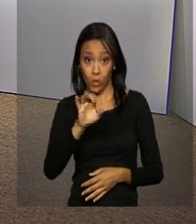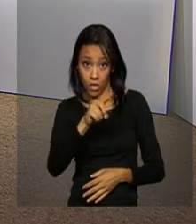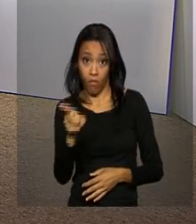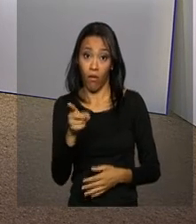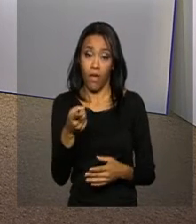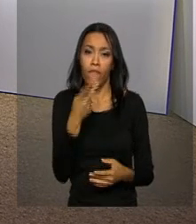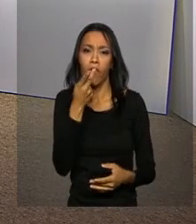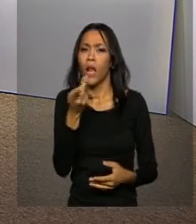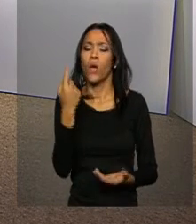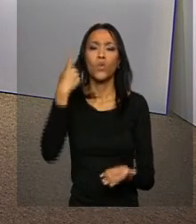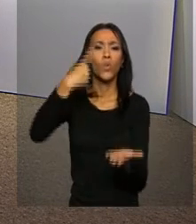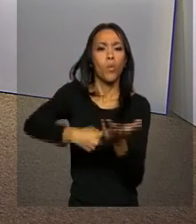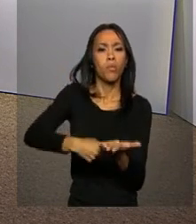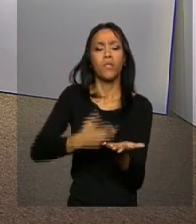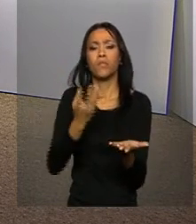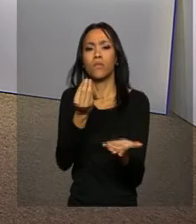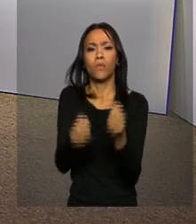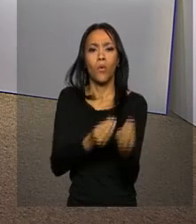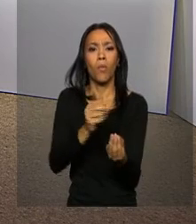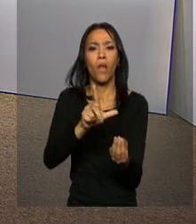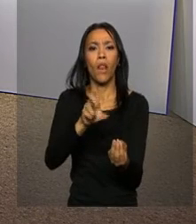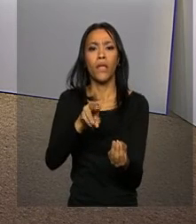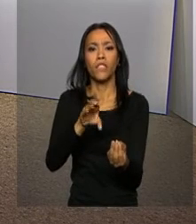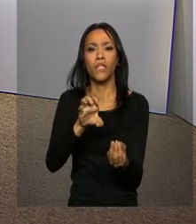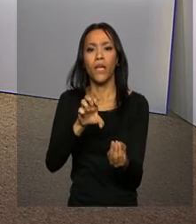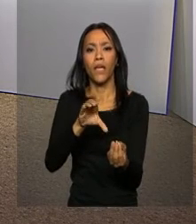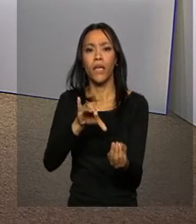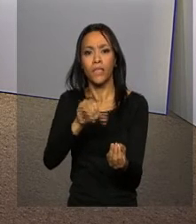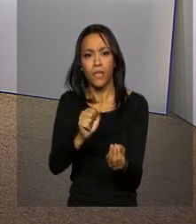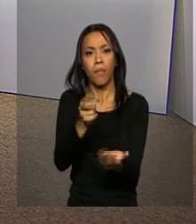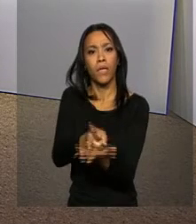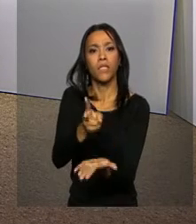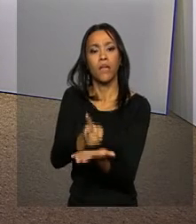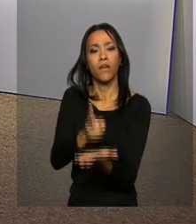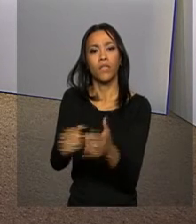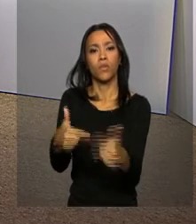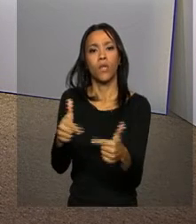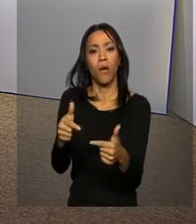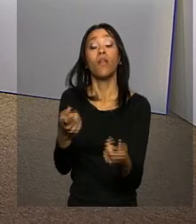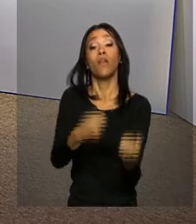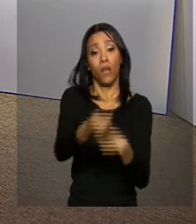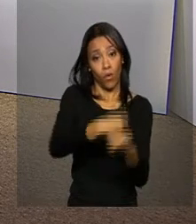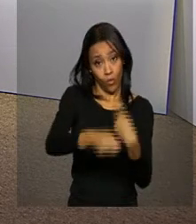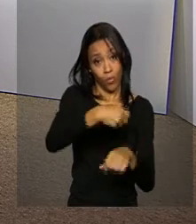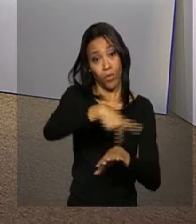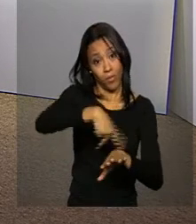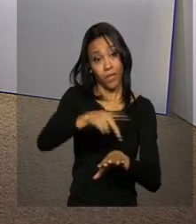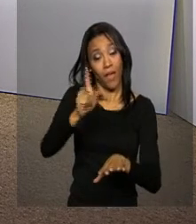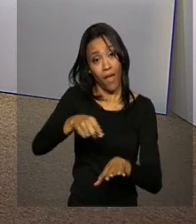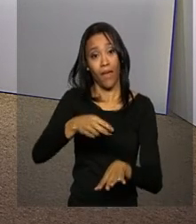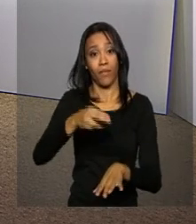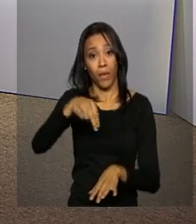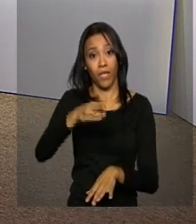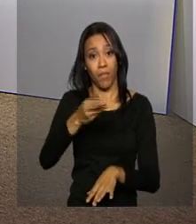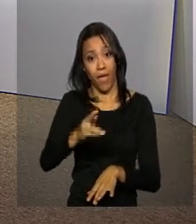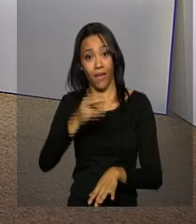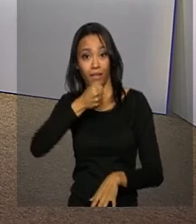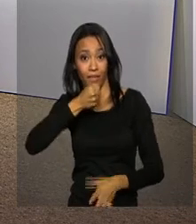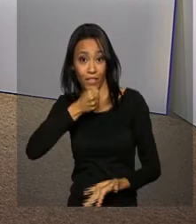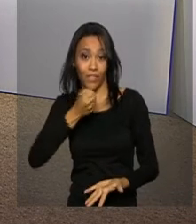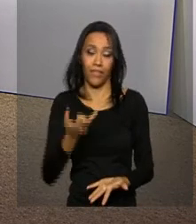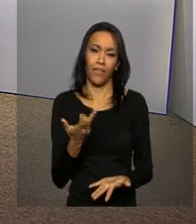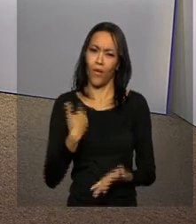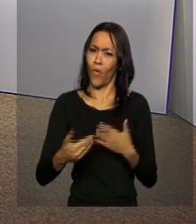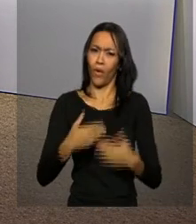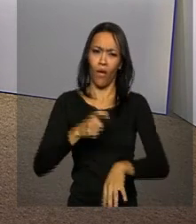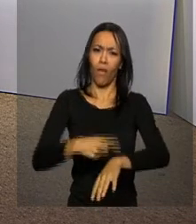importância dos acordos de leniência para a preservação dos empregos e da economia do país. É no NBR Entrevista. Nós podemos voltar